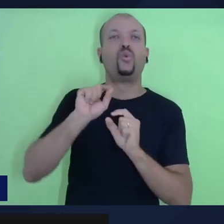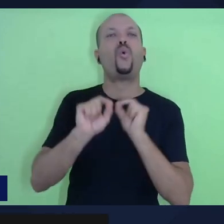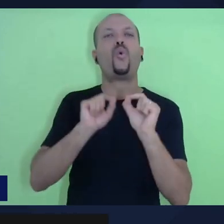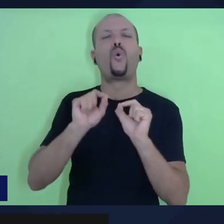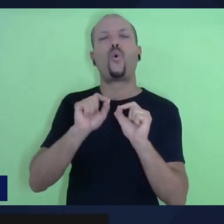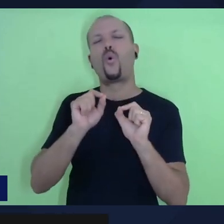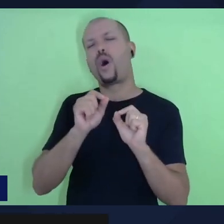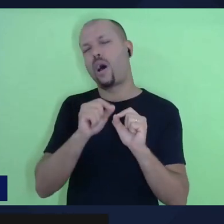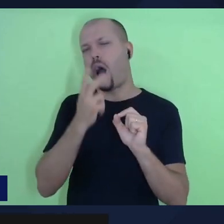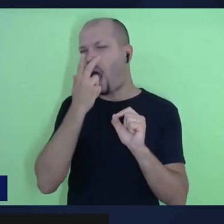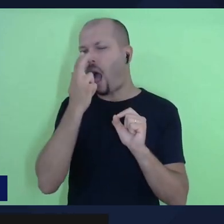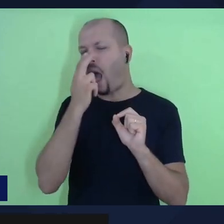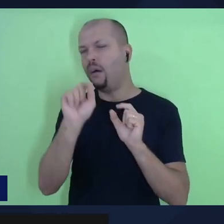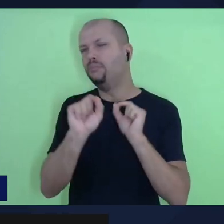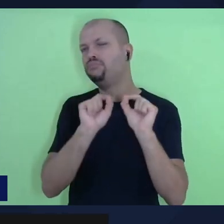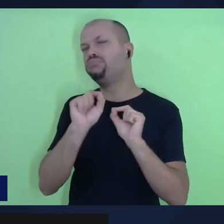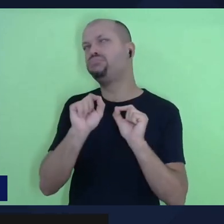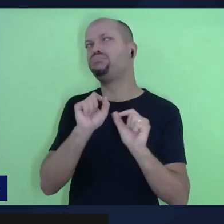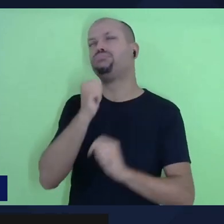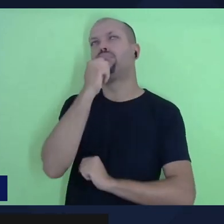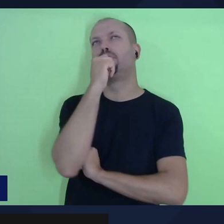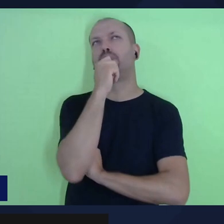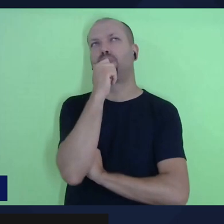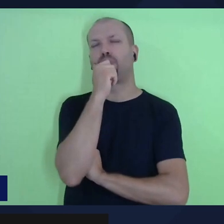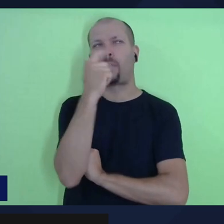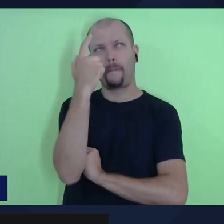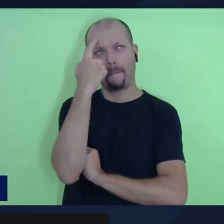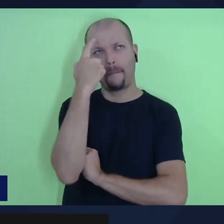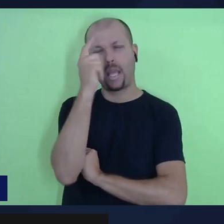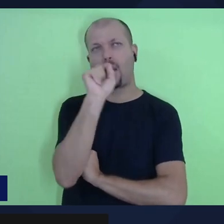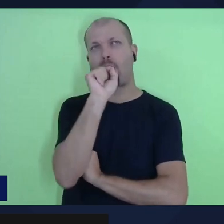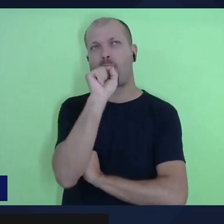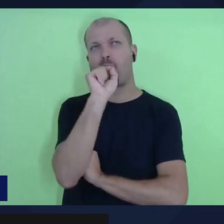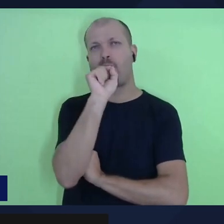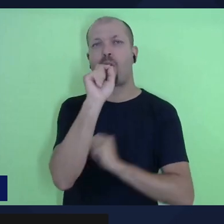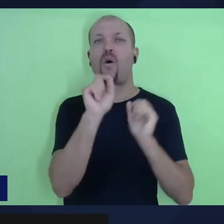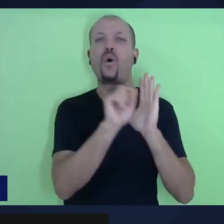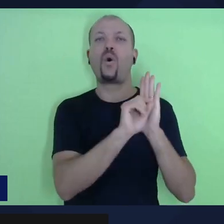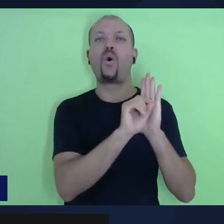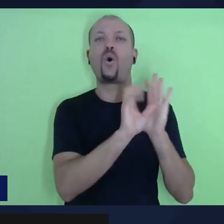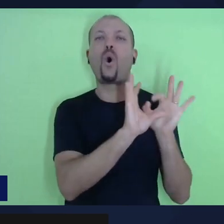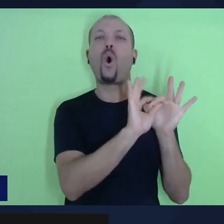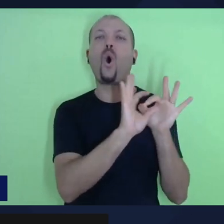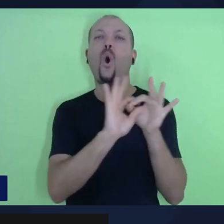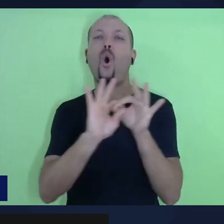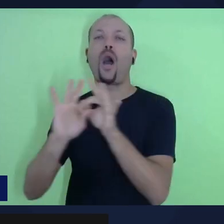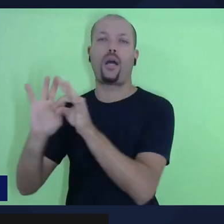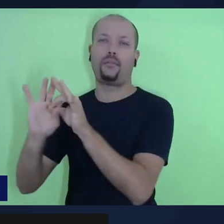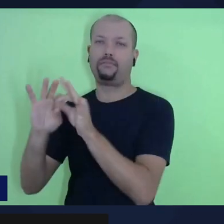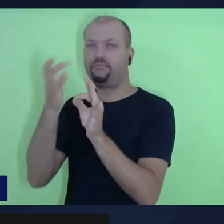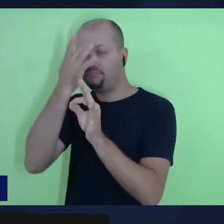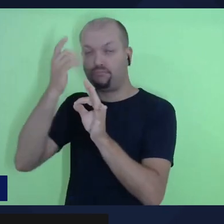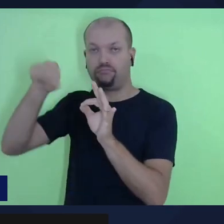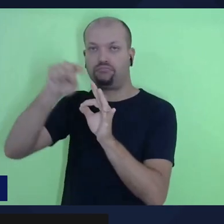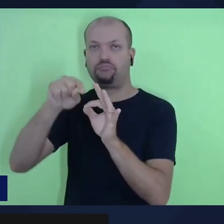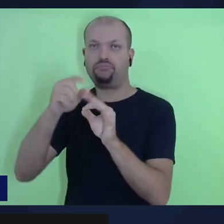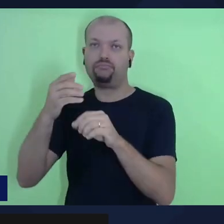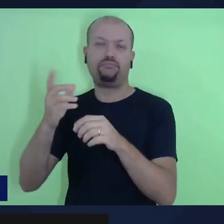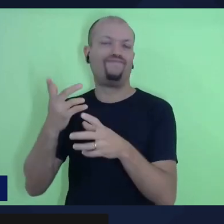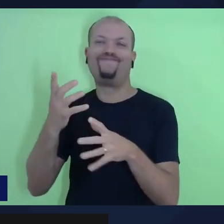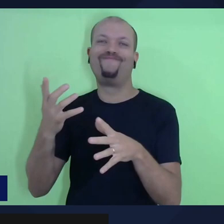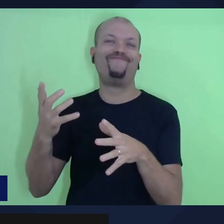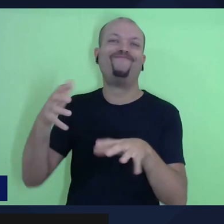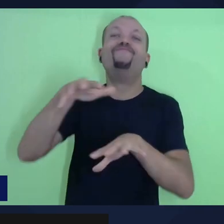a gente precisa trazer um pouco de contexto para algumas pessoas que talvez não estão tão inseridas nessas